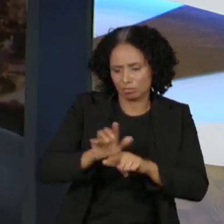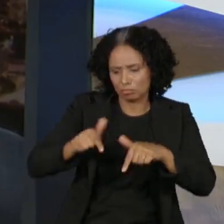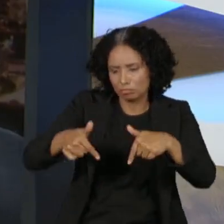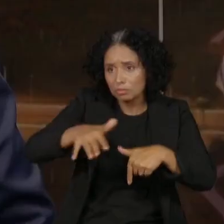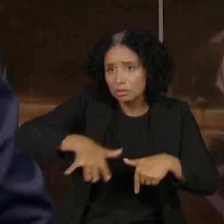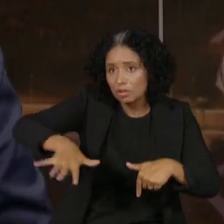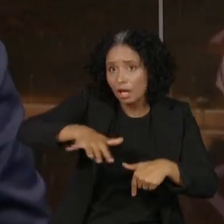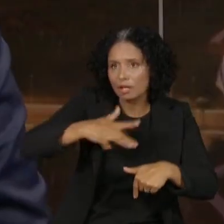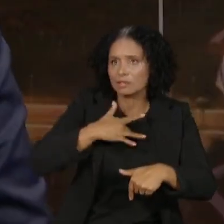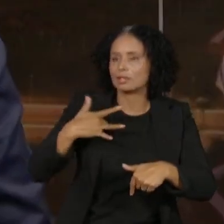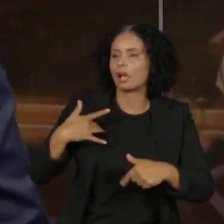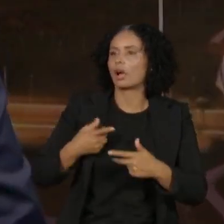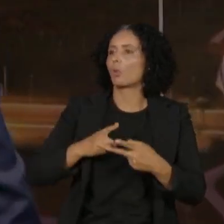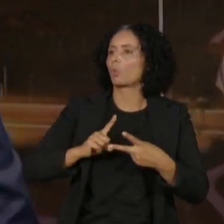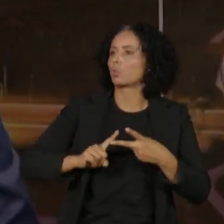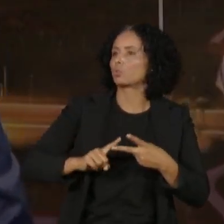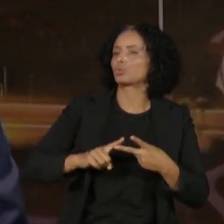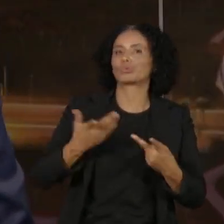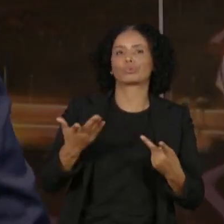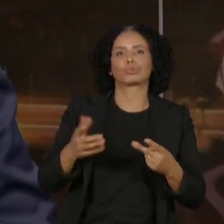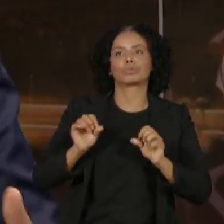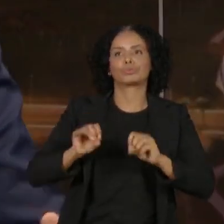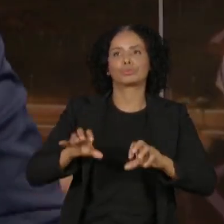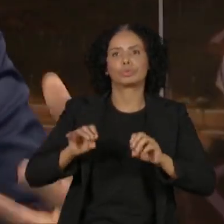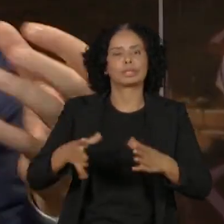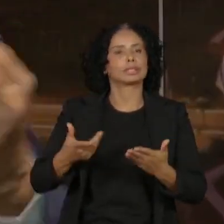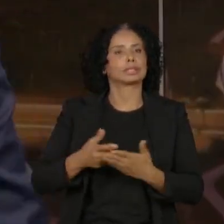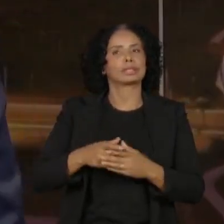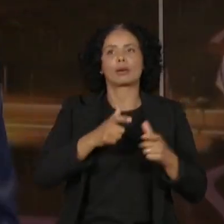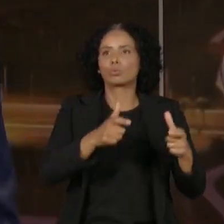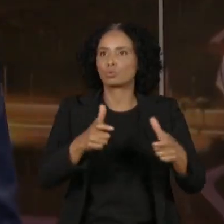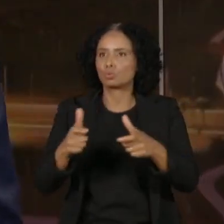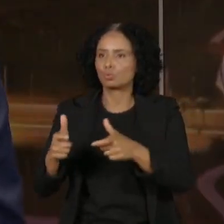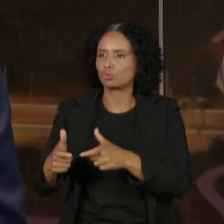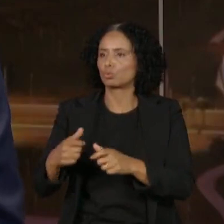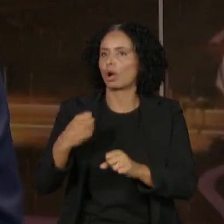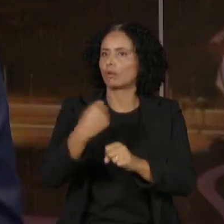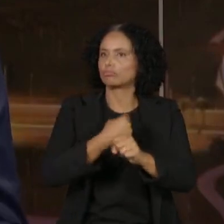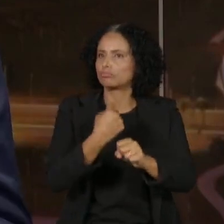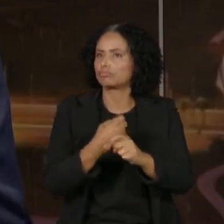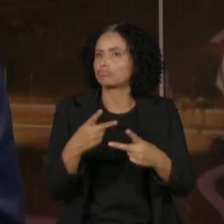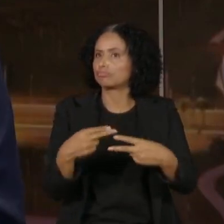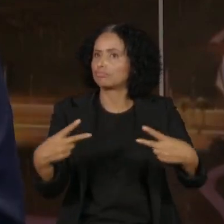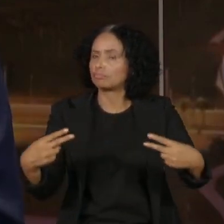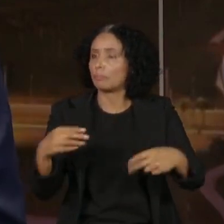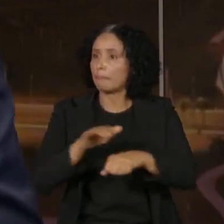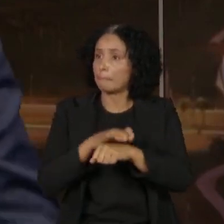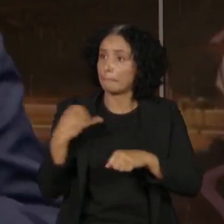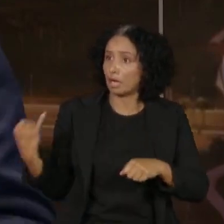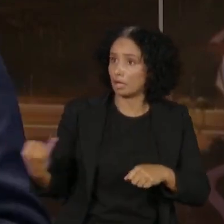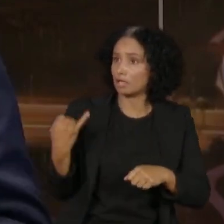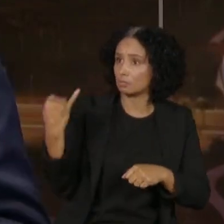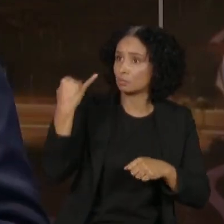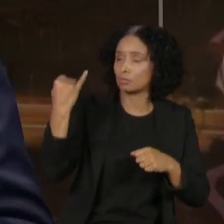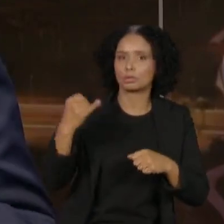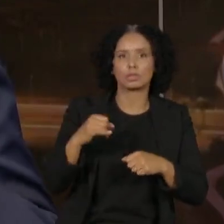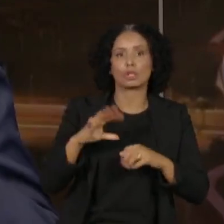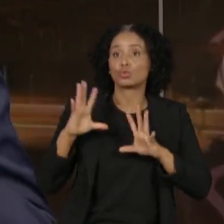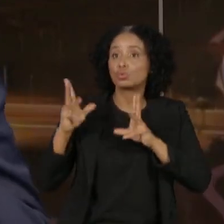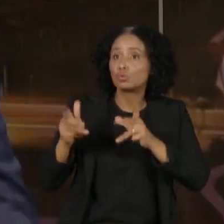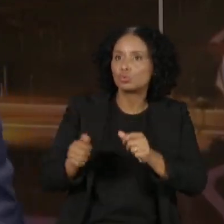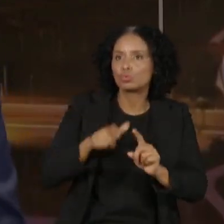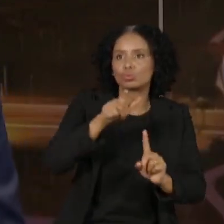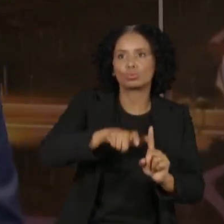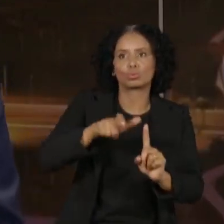saúde, na área da educação, na área da infraestrutura. É importante que todos se façam parte disso, se sintam